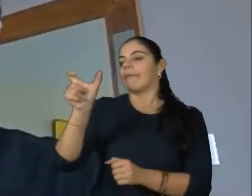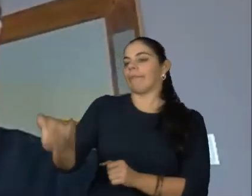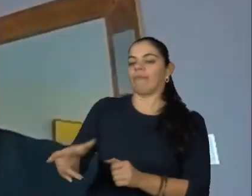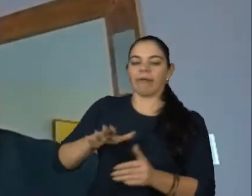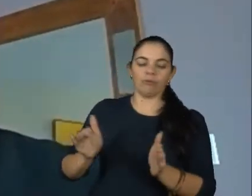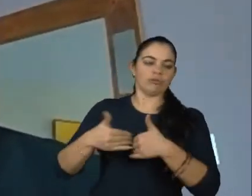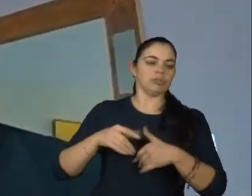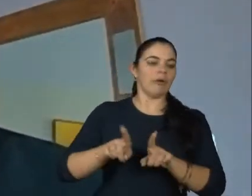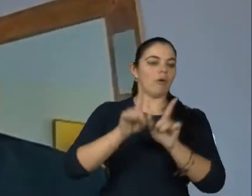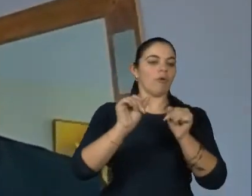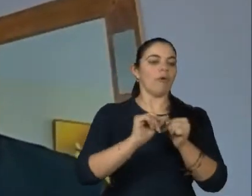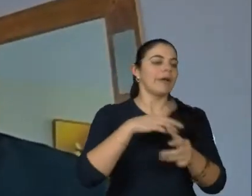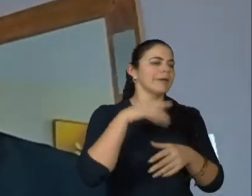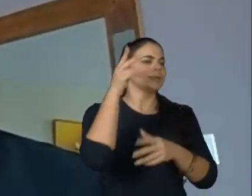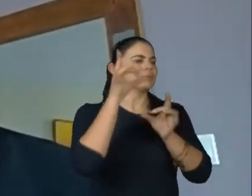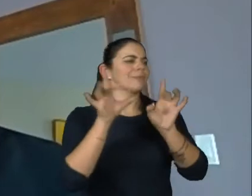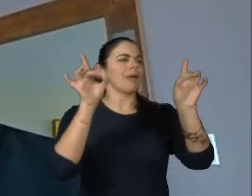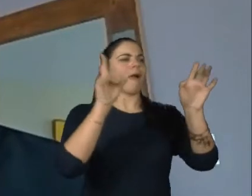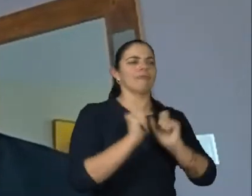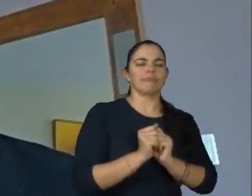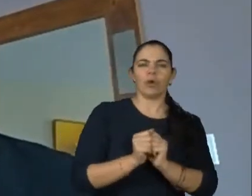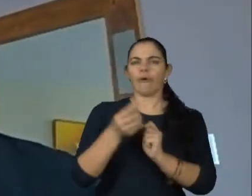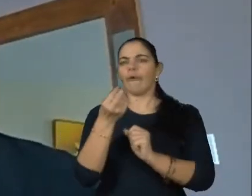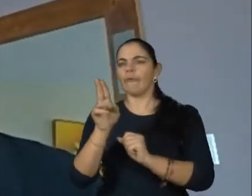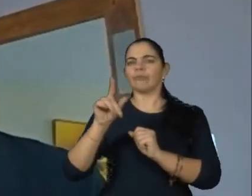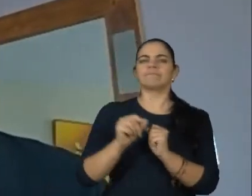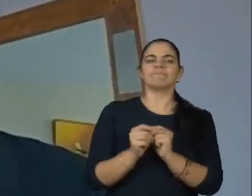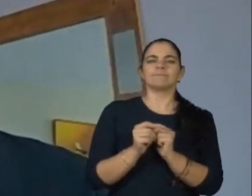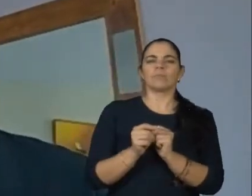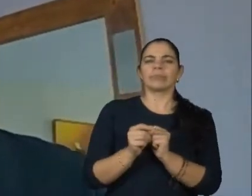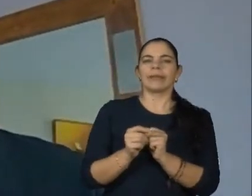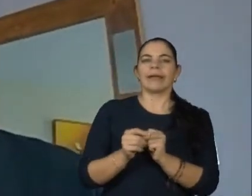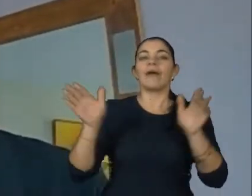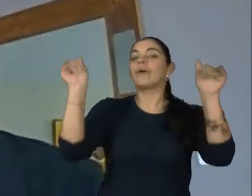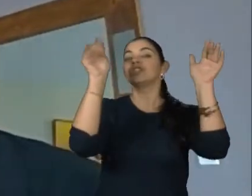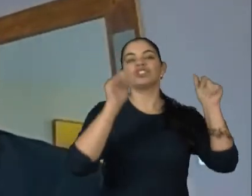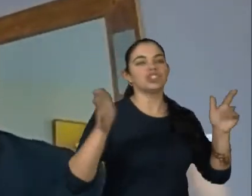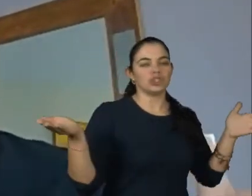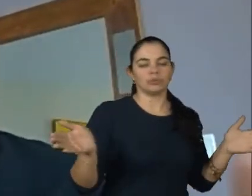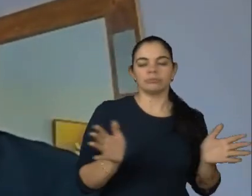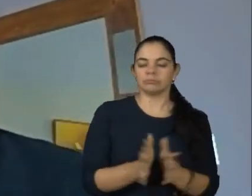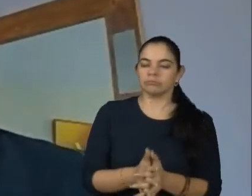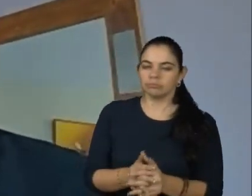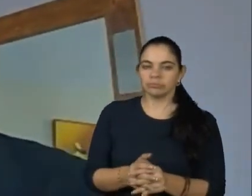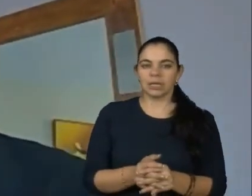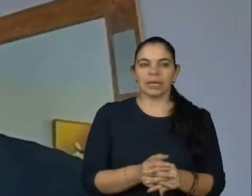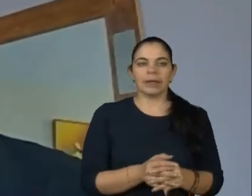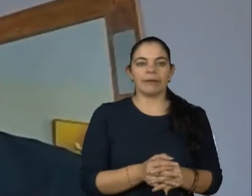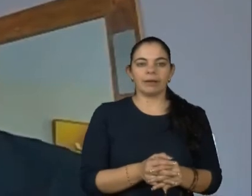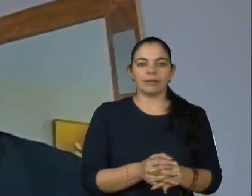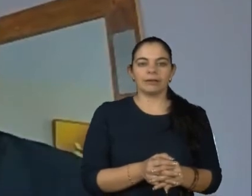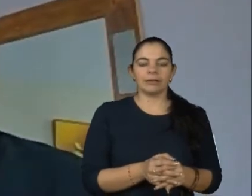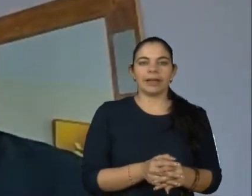porque vocês são especiais. Eu não sou especial, nada. Não é um anjinho, coisa nenhuma, né? Assim,